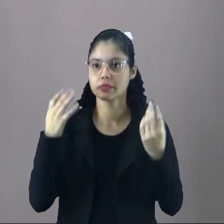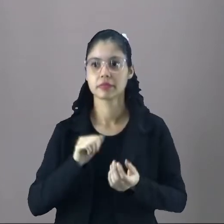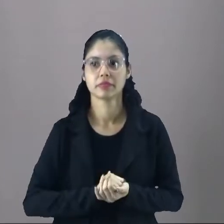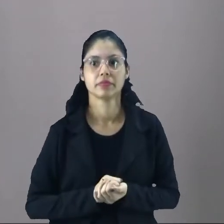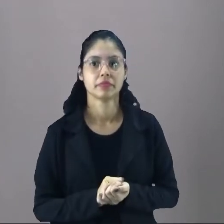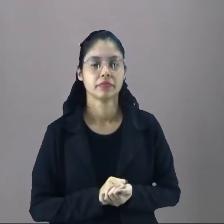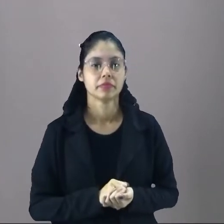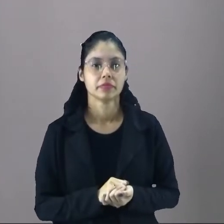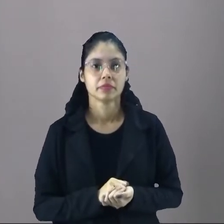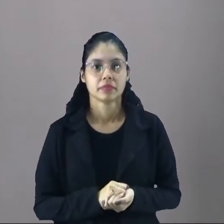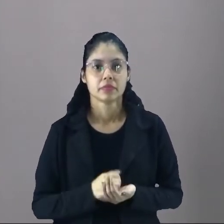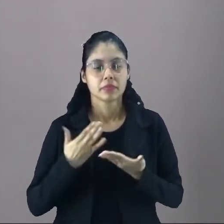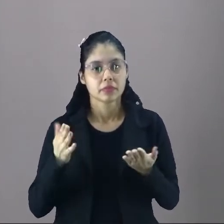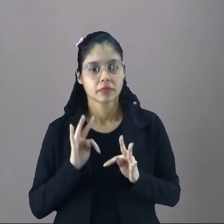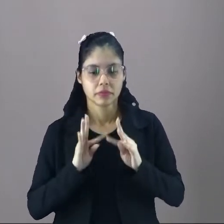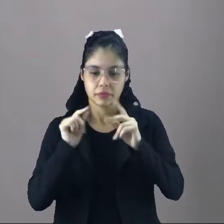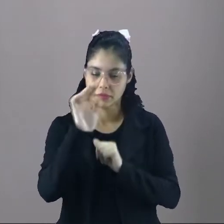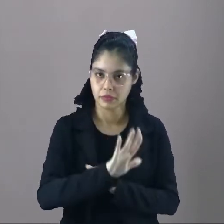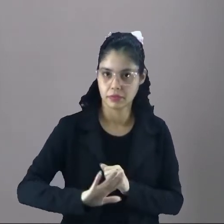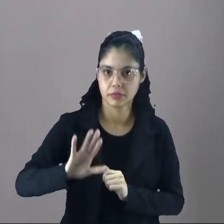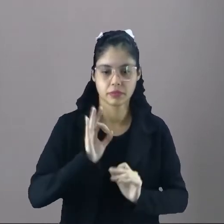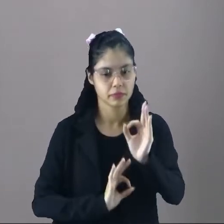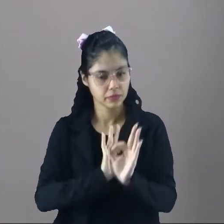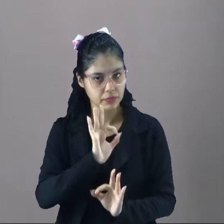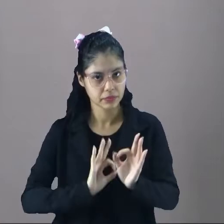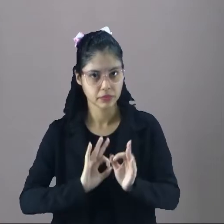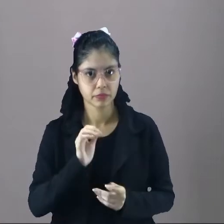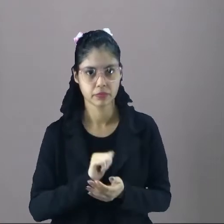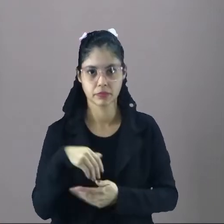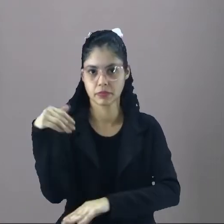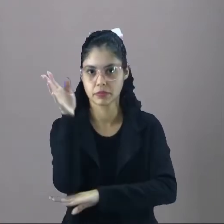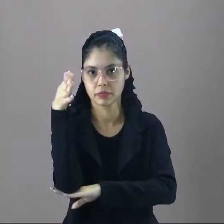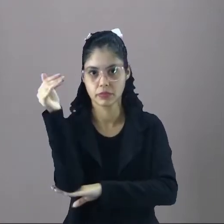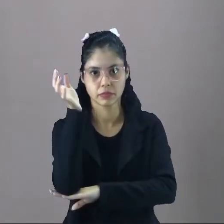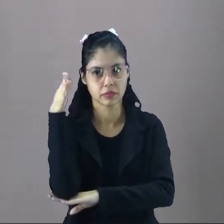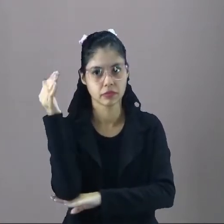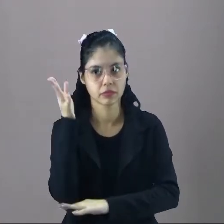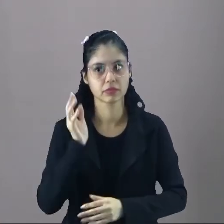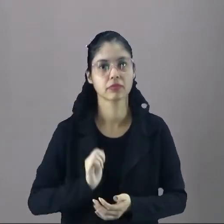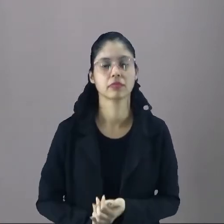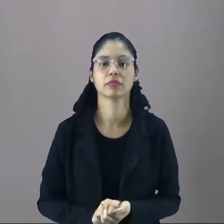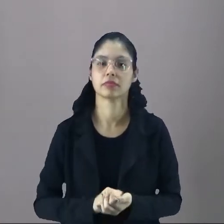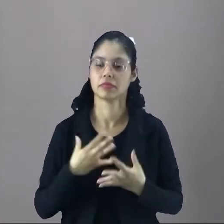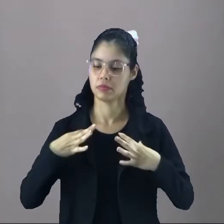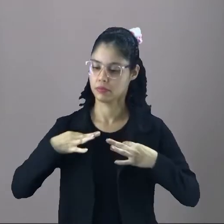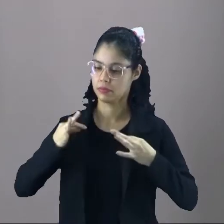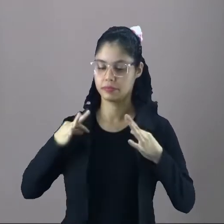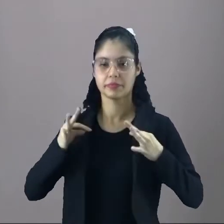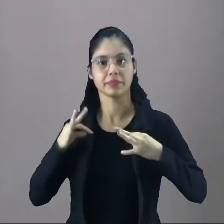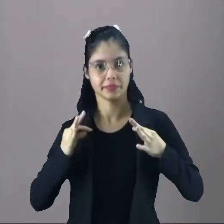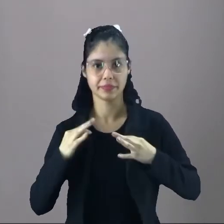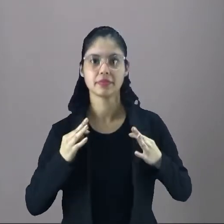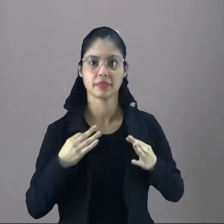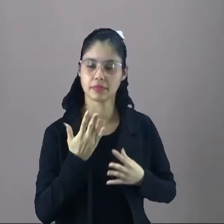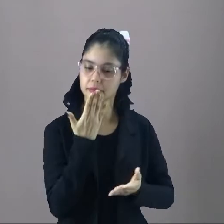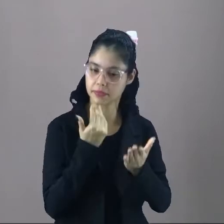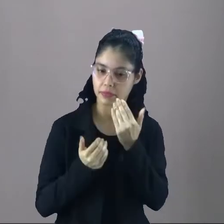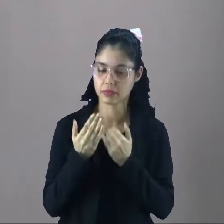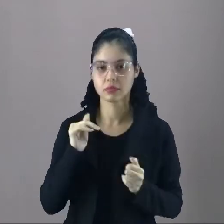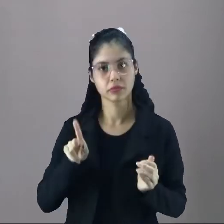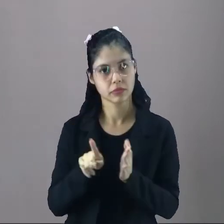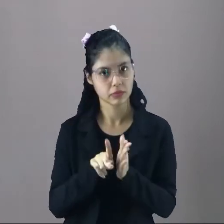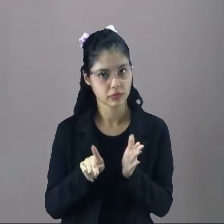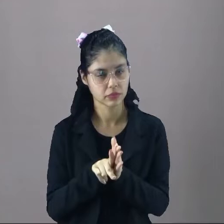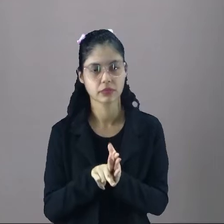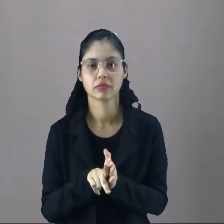juninas. E aí, tem toda aquela ornamentação de bandeirinhas, as roupas, as comidas